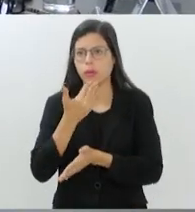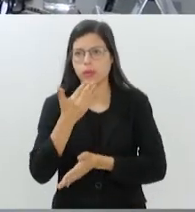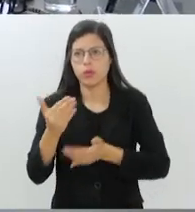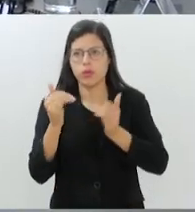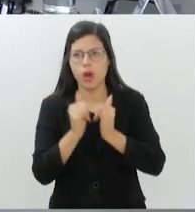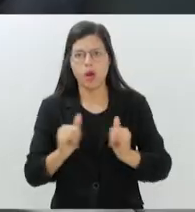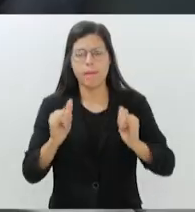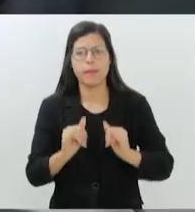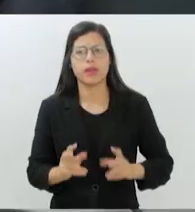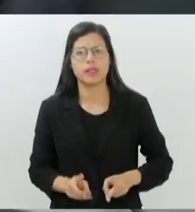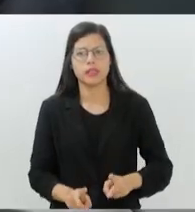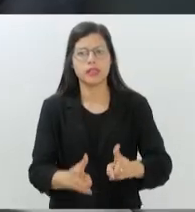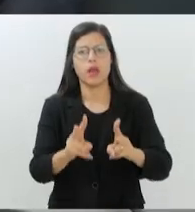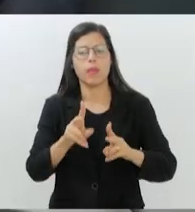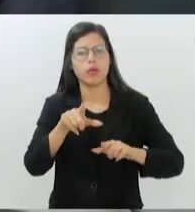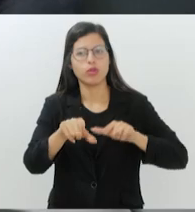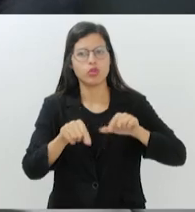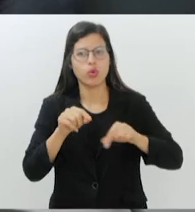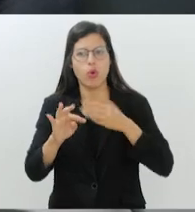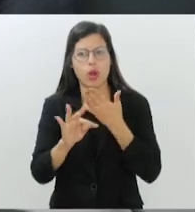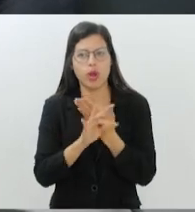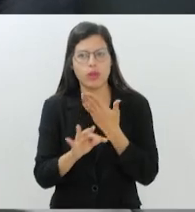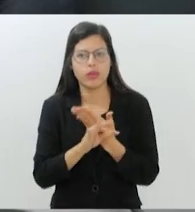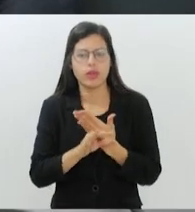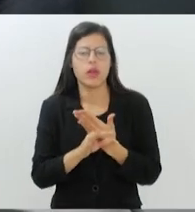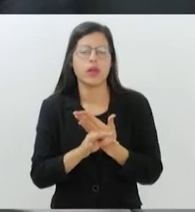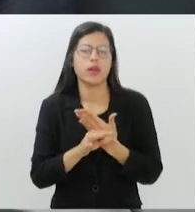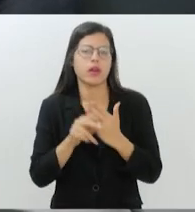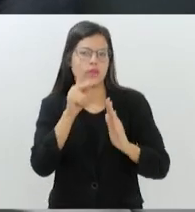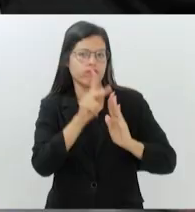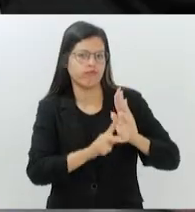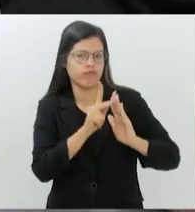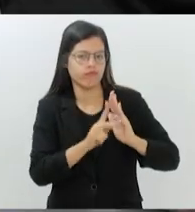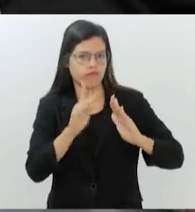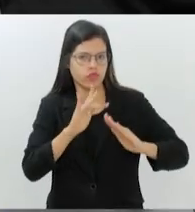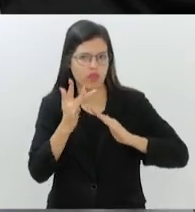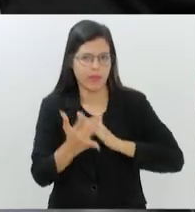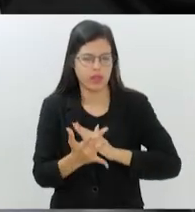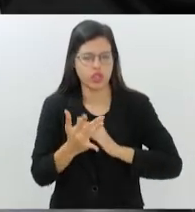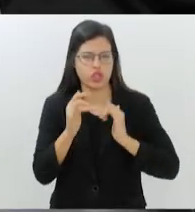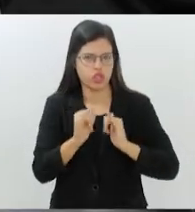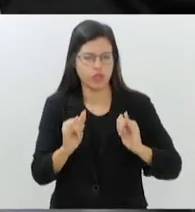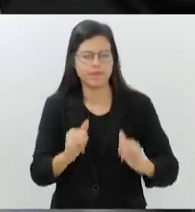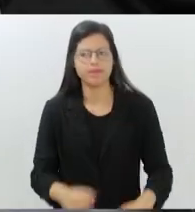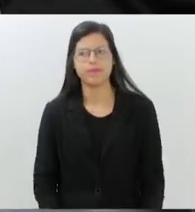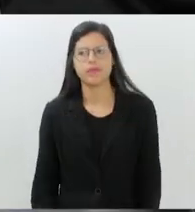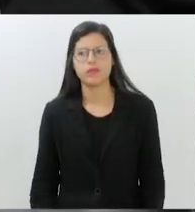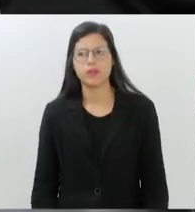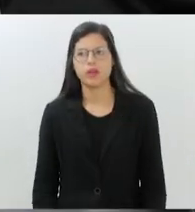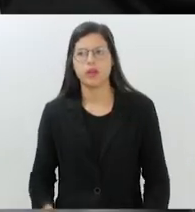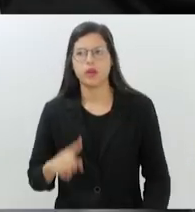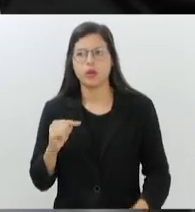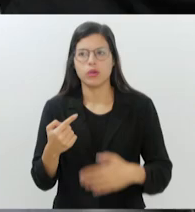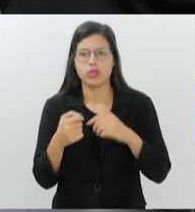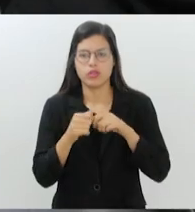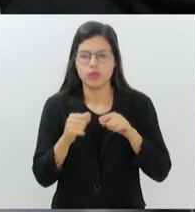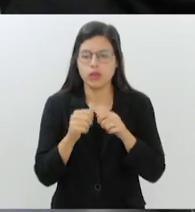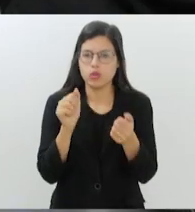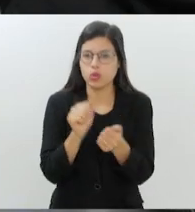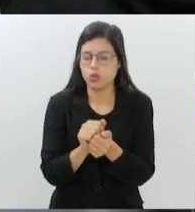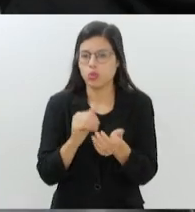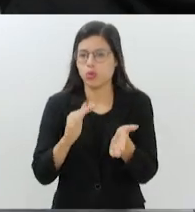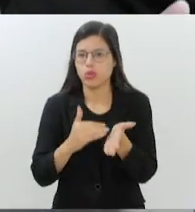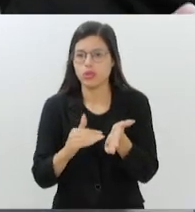e sempre com uma escolha técnica diante do plano de mídia a ser seguido. Por exemplo, recentemente nós fizemos junto à Secretaria de Saúde